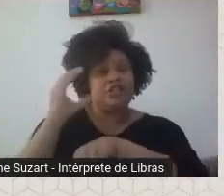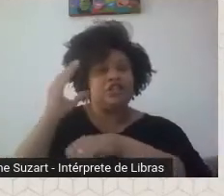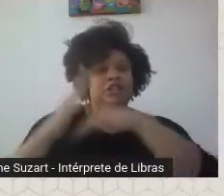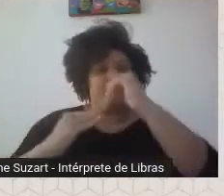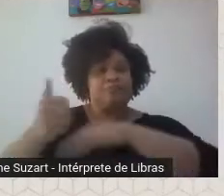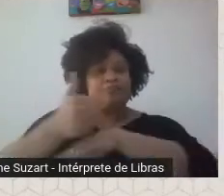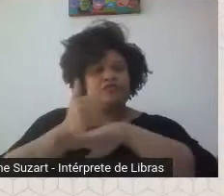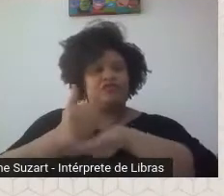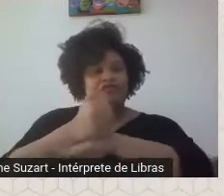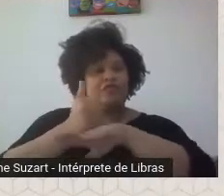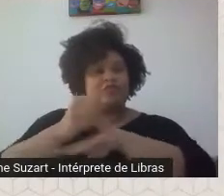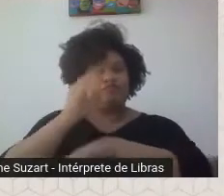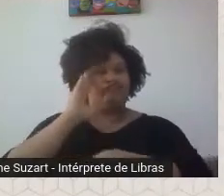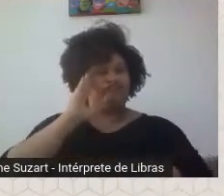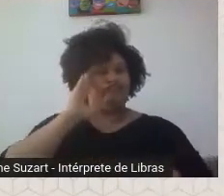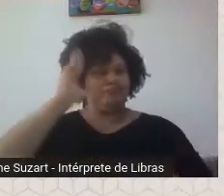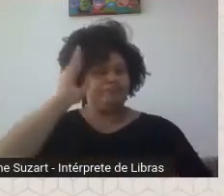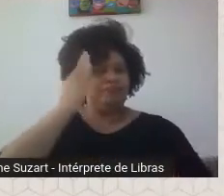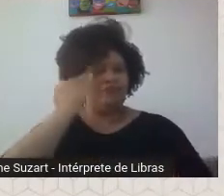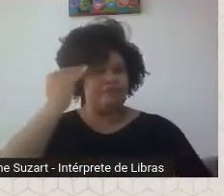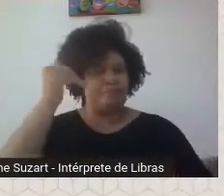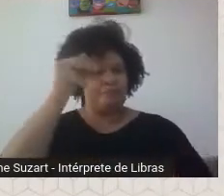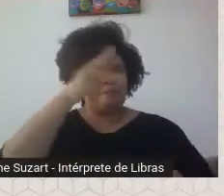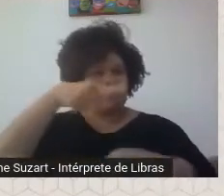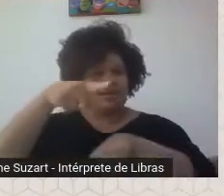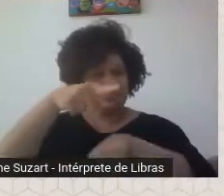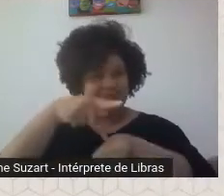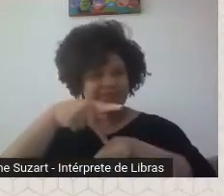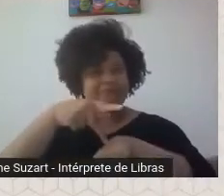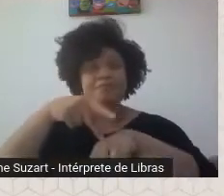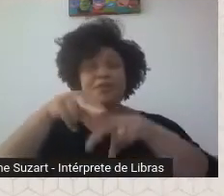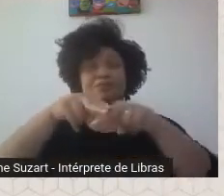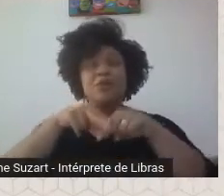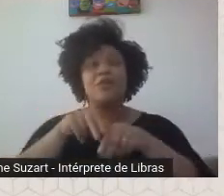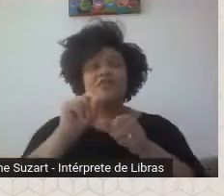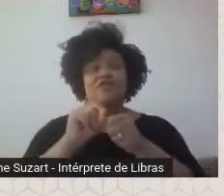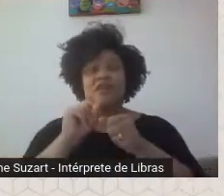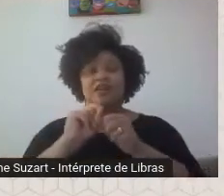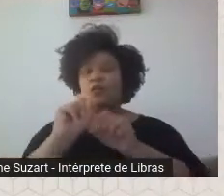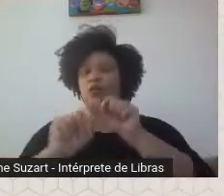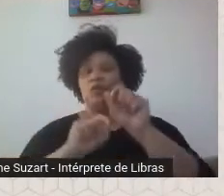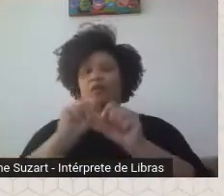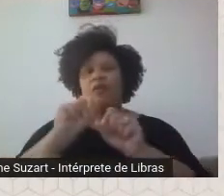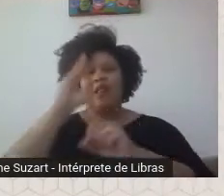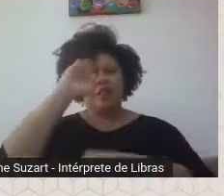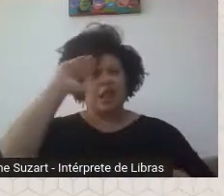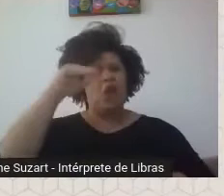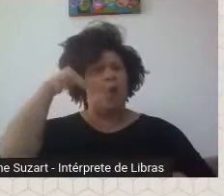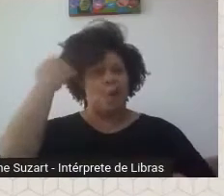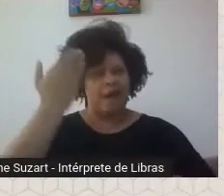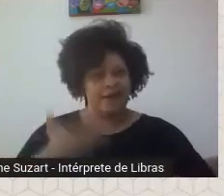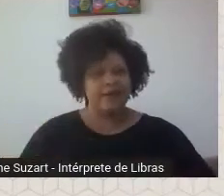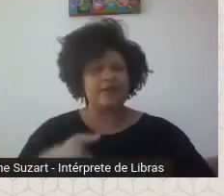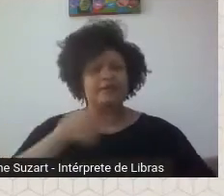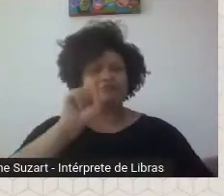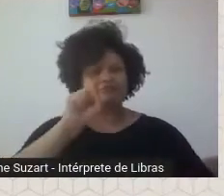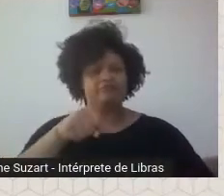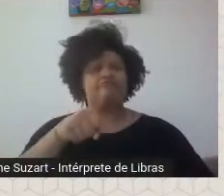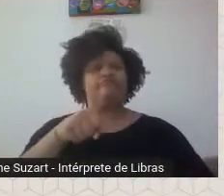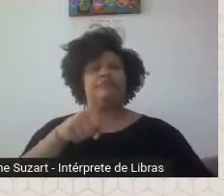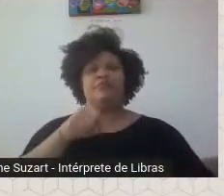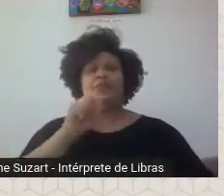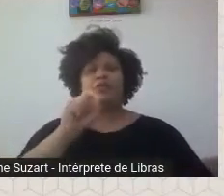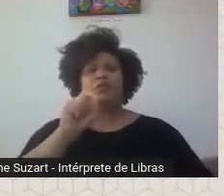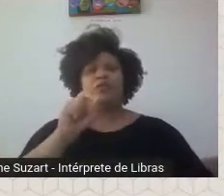país. Ao fazê-lo, ela mereceu todas as honrarias, porque ali se perpetuava a passagem de